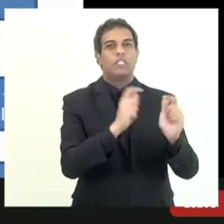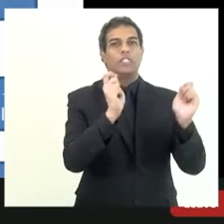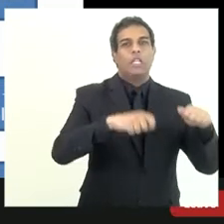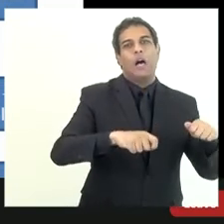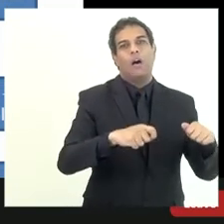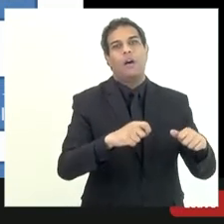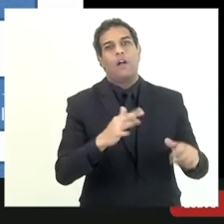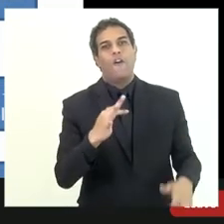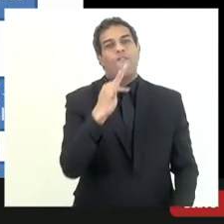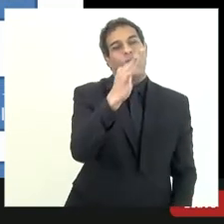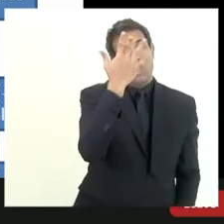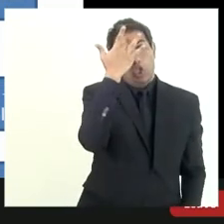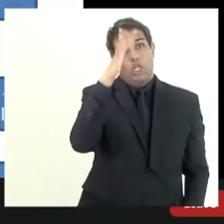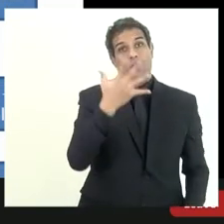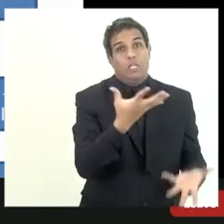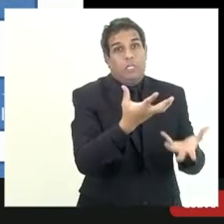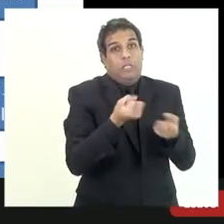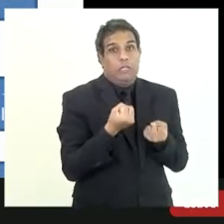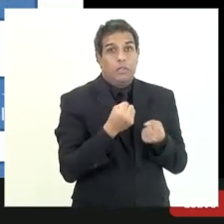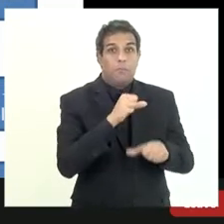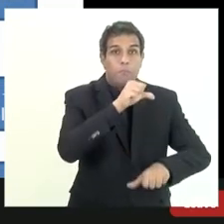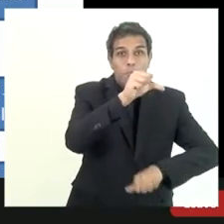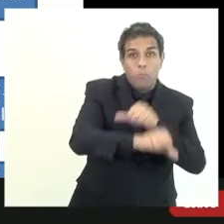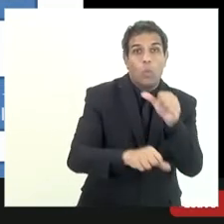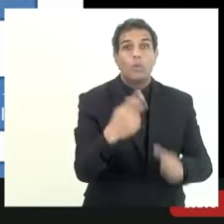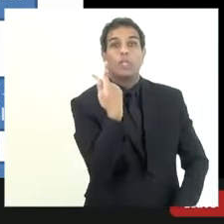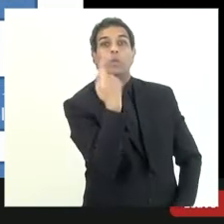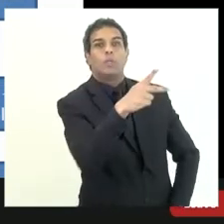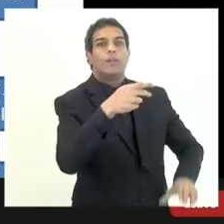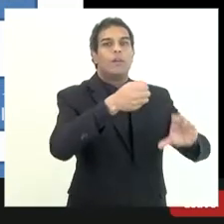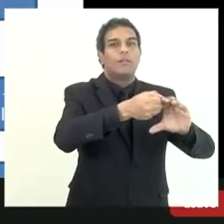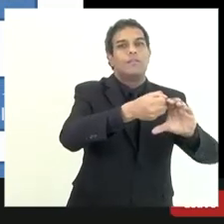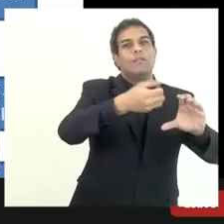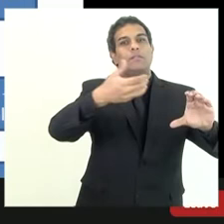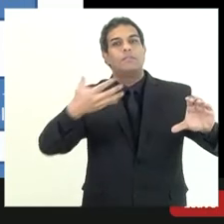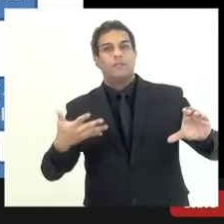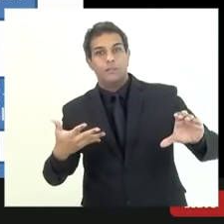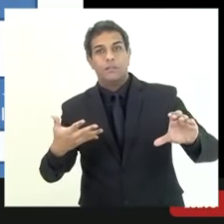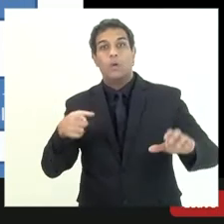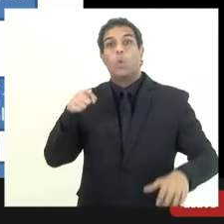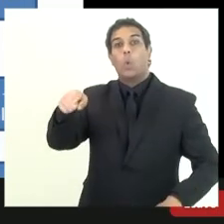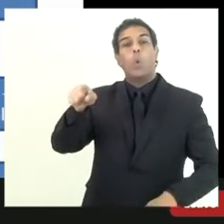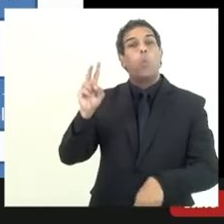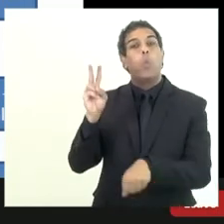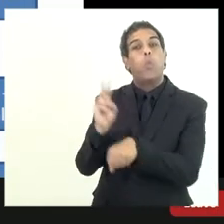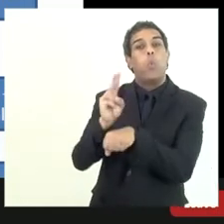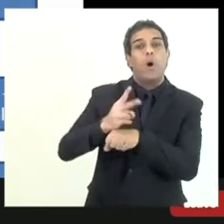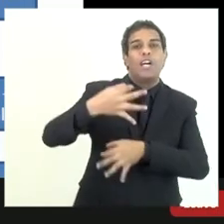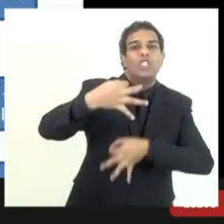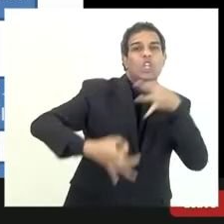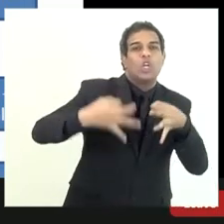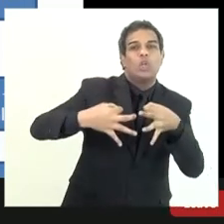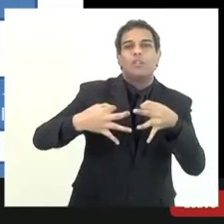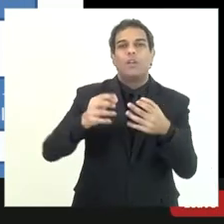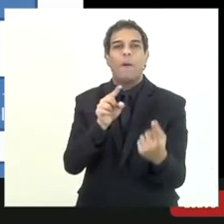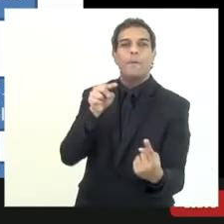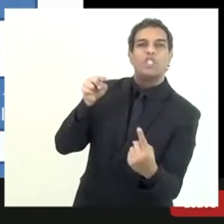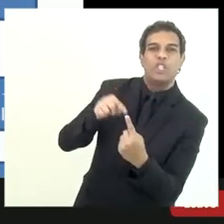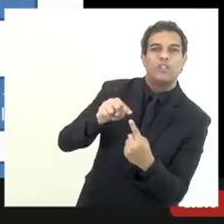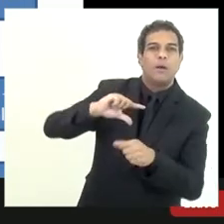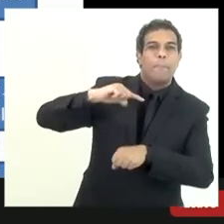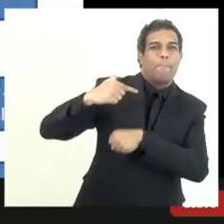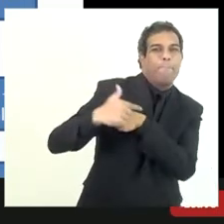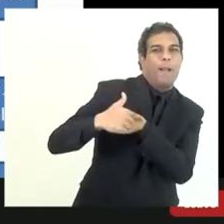possível ele pode posso mudar a classificação dele aí o que que a auditoria fez né a gente preconizou a gente tem como